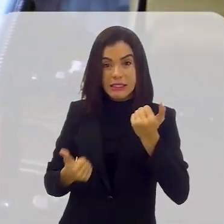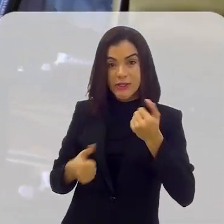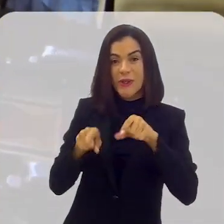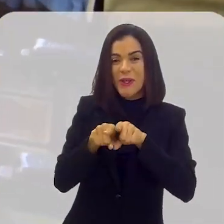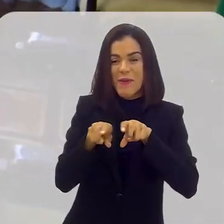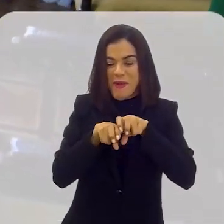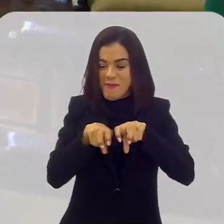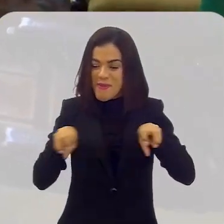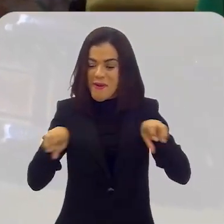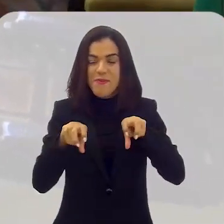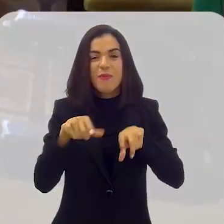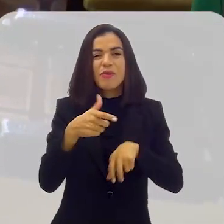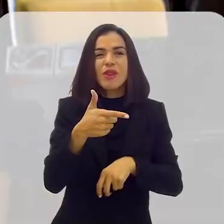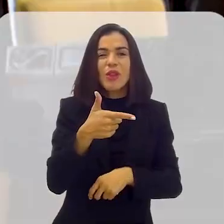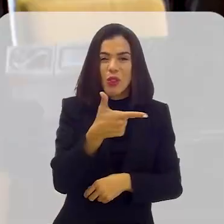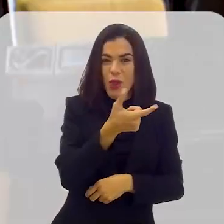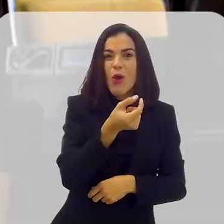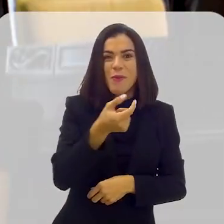assessores.